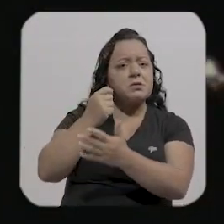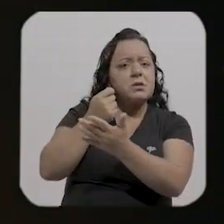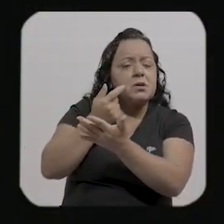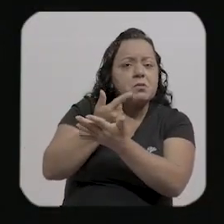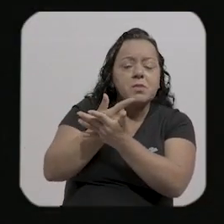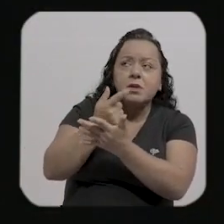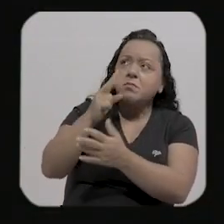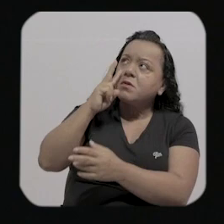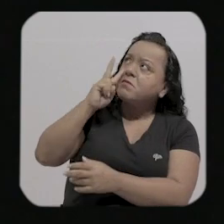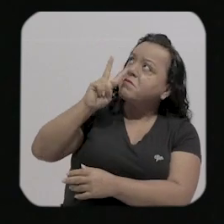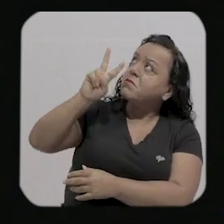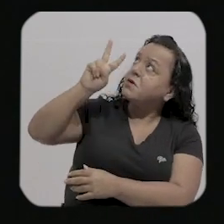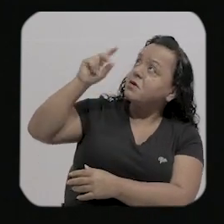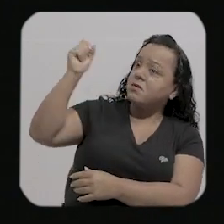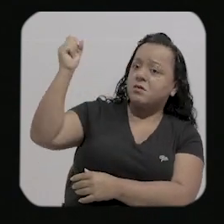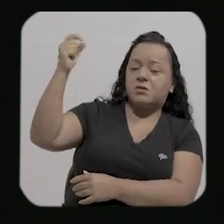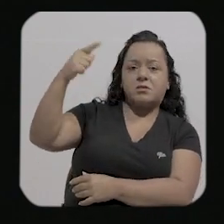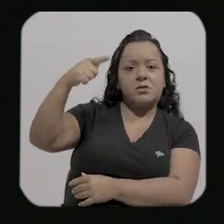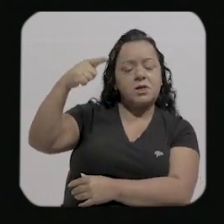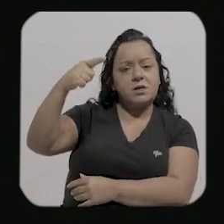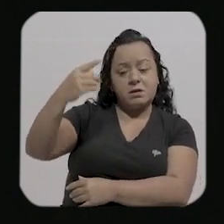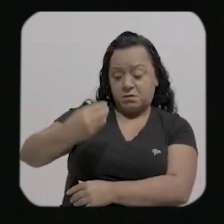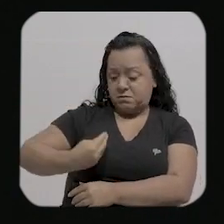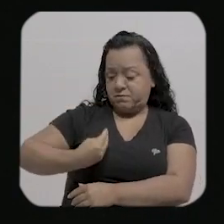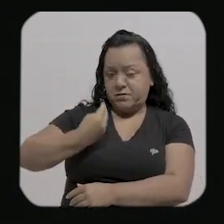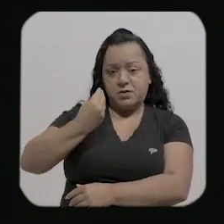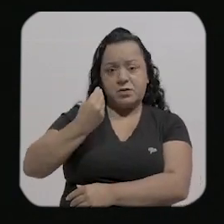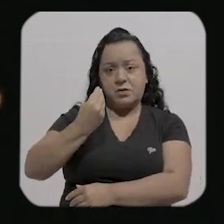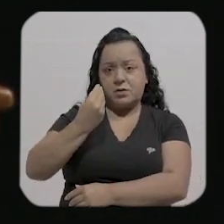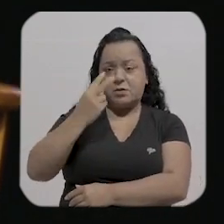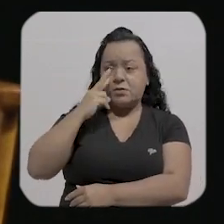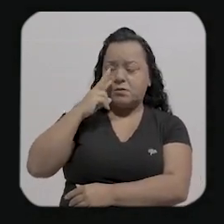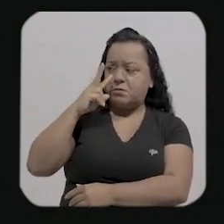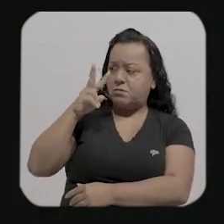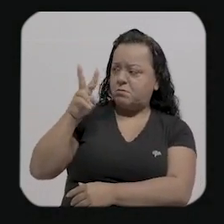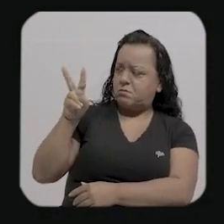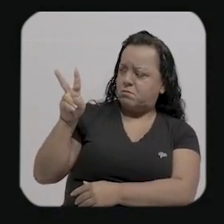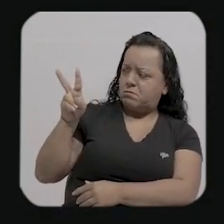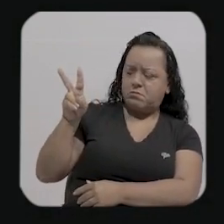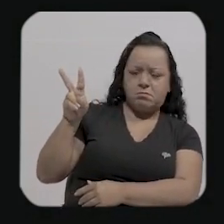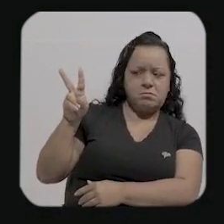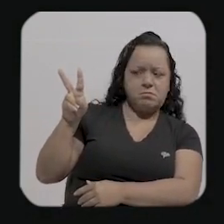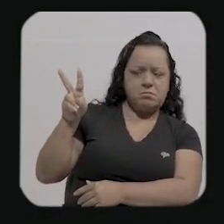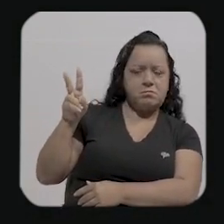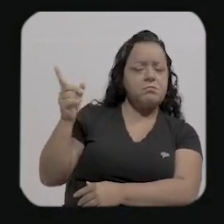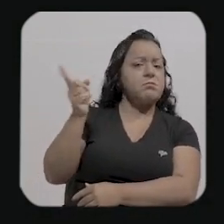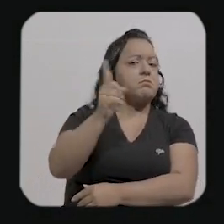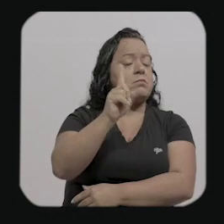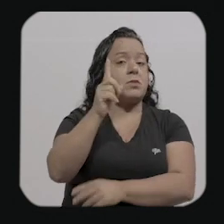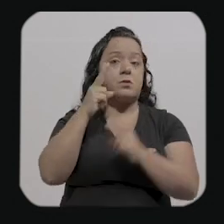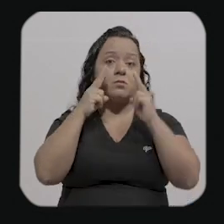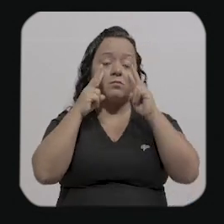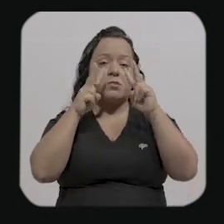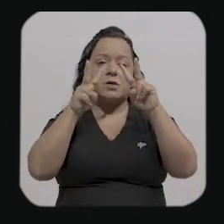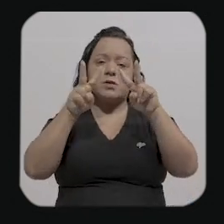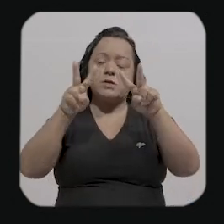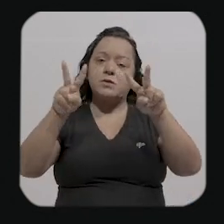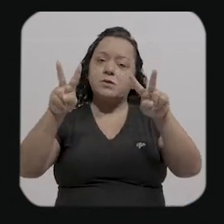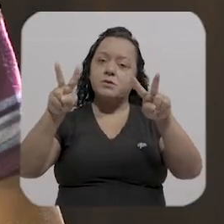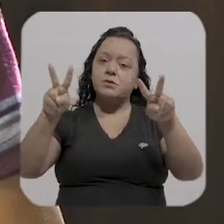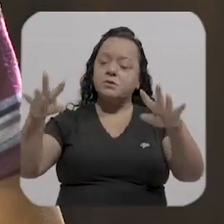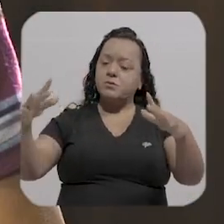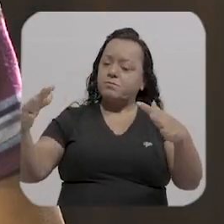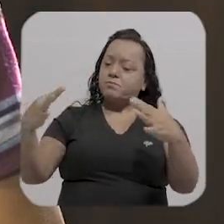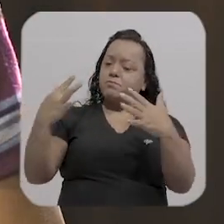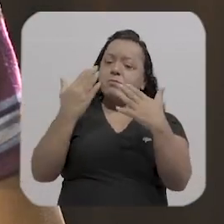olhar é alimentar o nosso profundo não olhar pra ninguém como inimigo respeitar sem querer nada